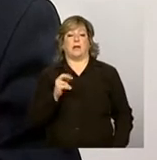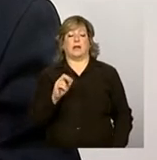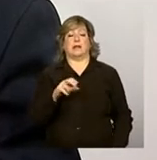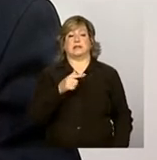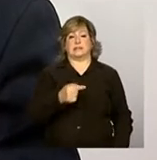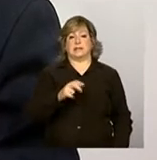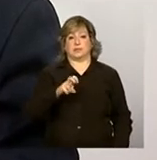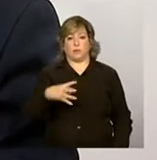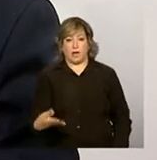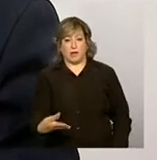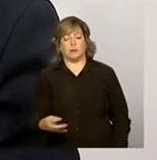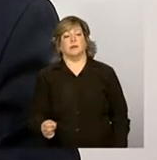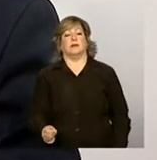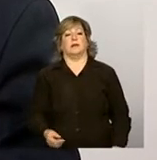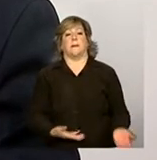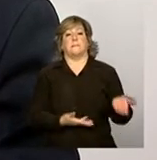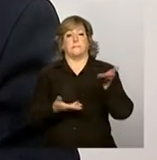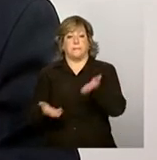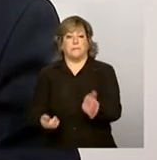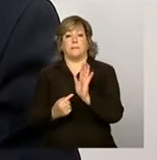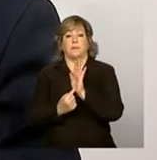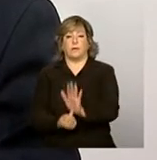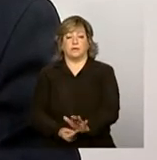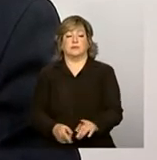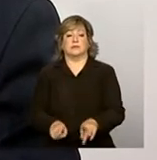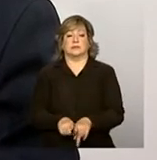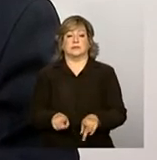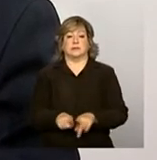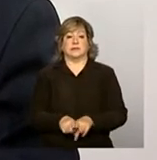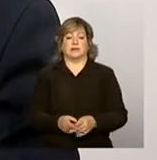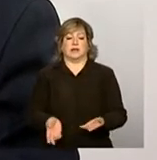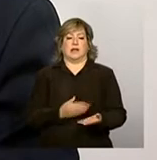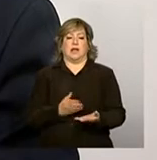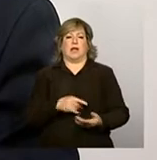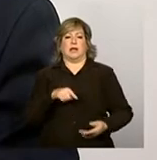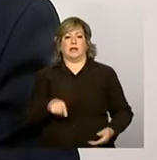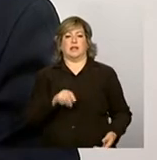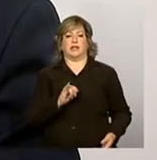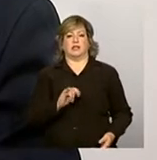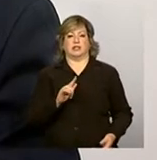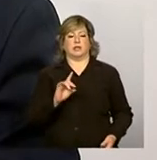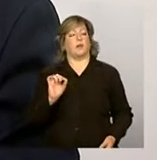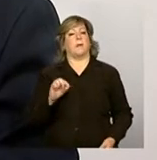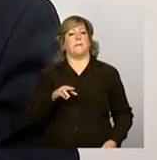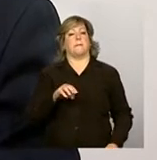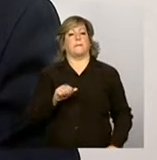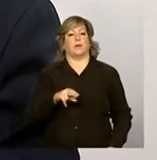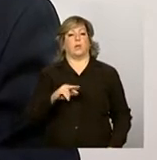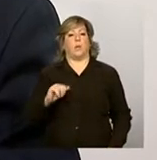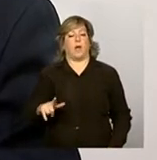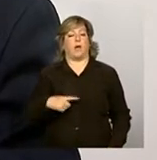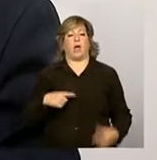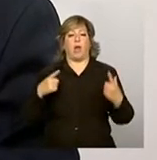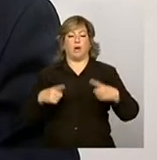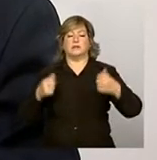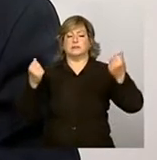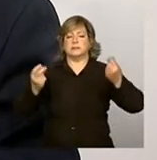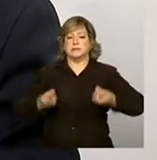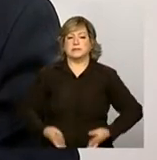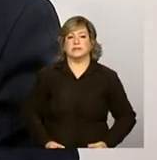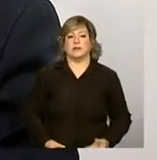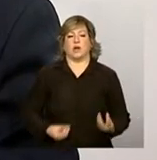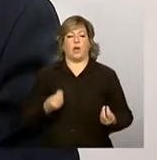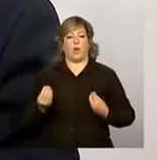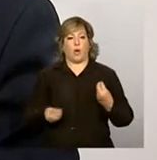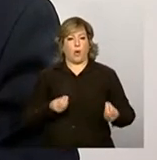apresentar lá para a área. Ele pode pegar o caderno do IGD, que é um manual onde é especificado, é feito